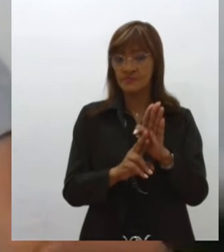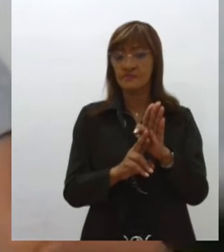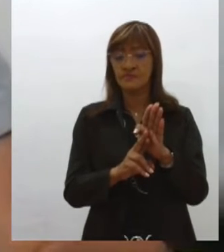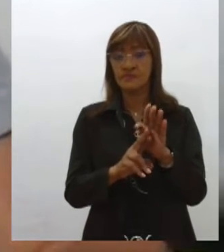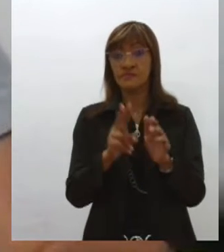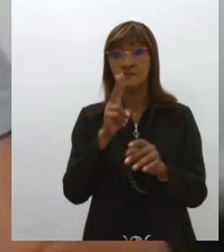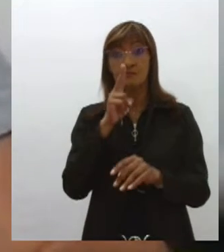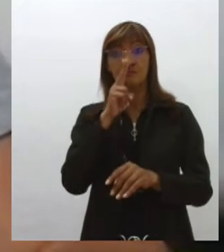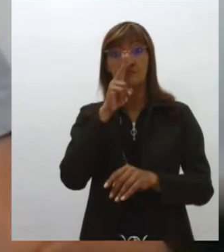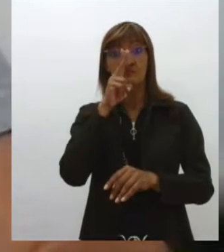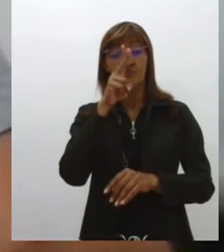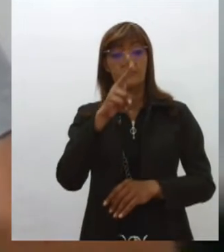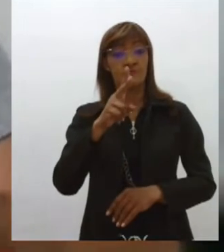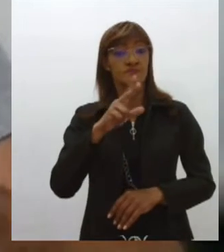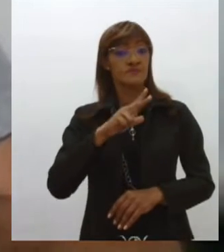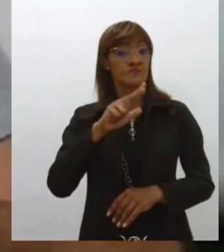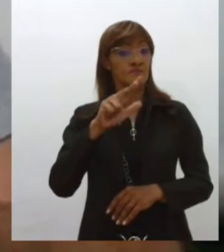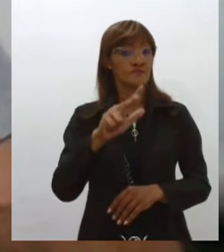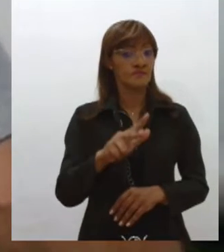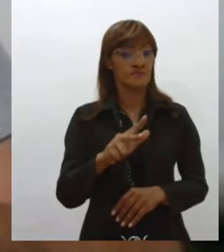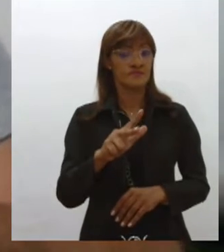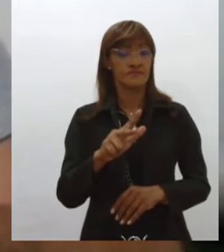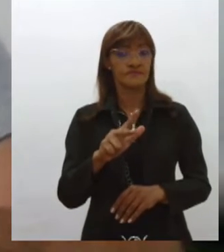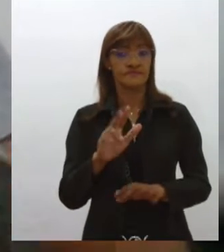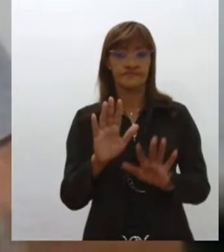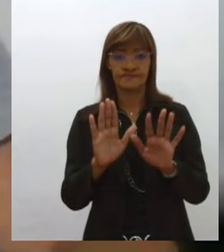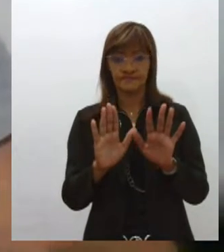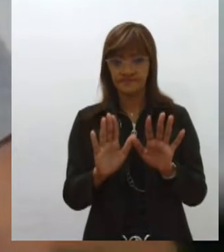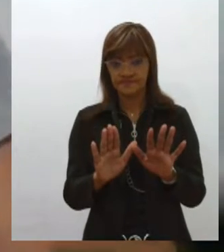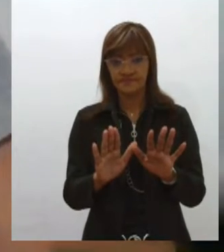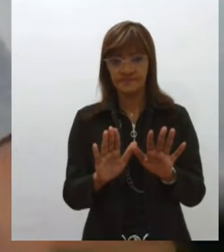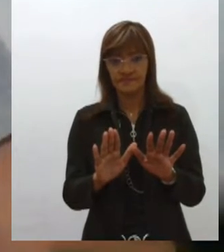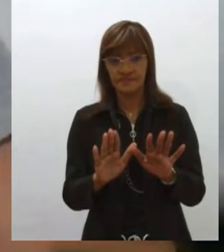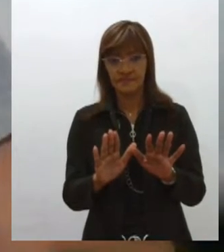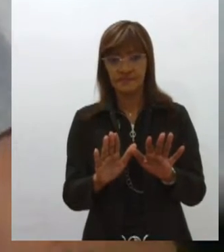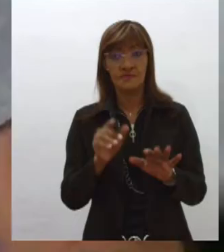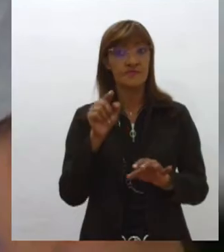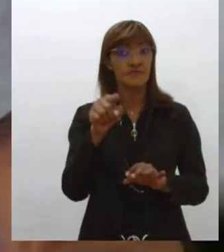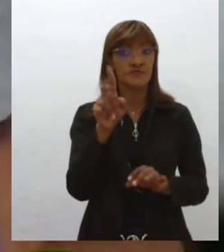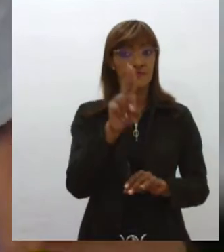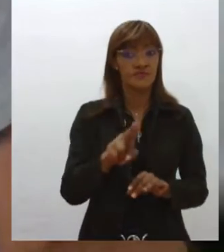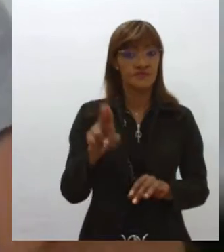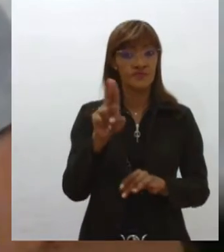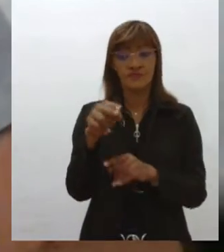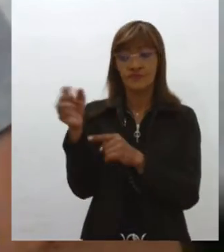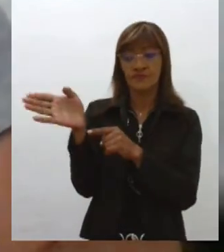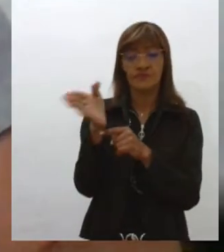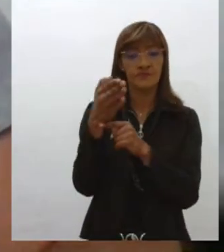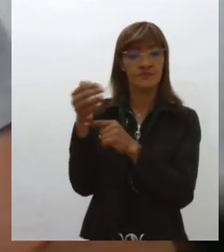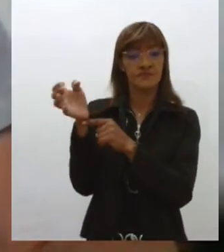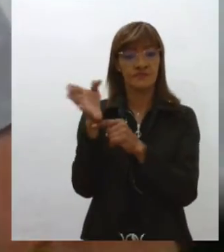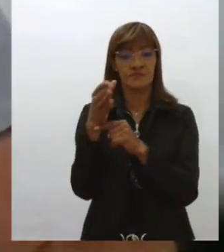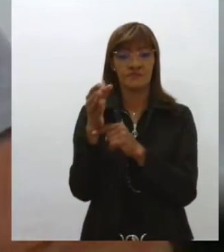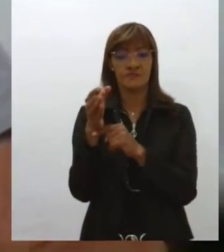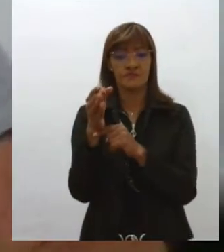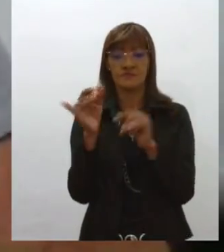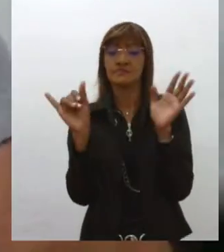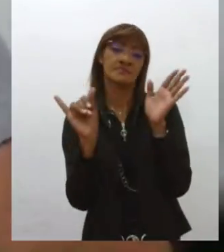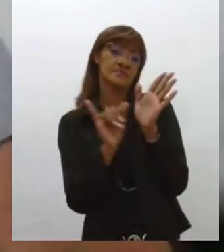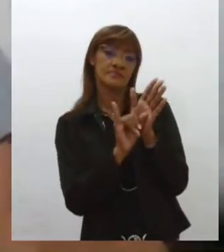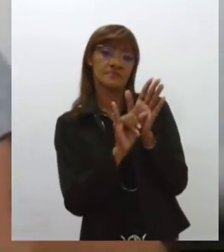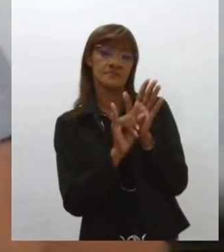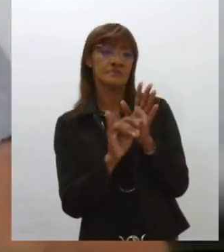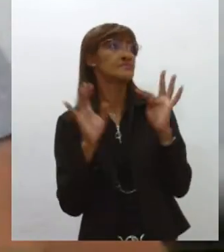Constituição. Porque, assim, quando você usa a bandeira como símbolo, ela tem uma identidade, né? Em qualquer lugar